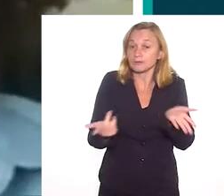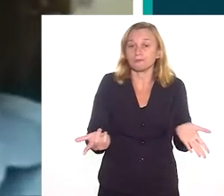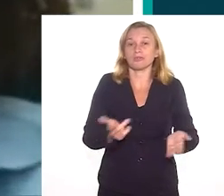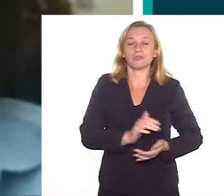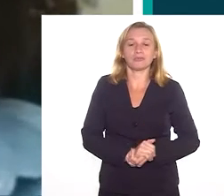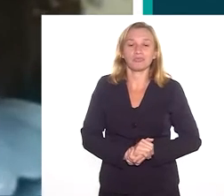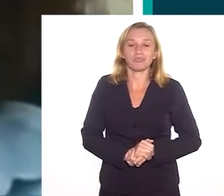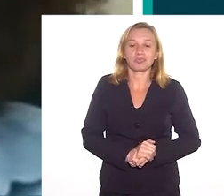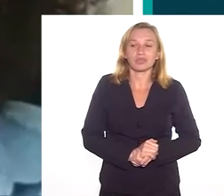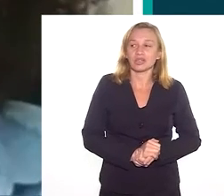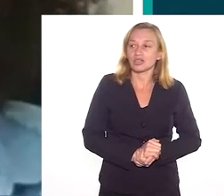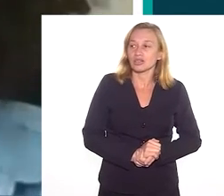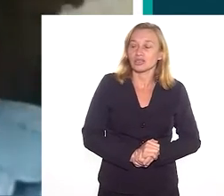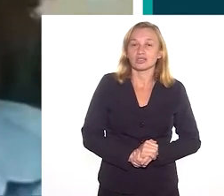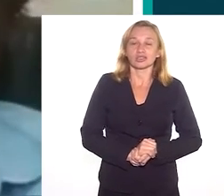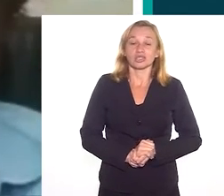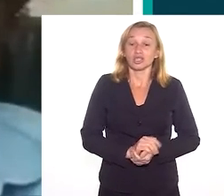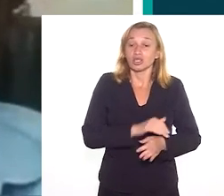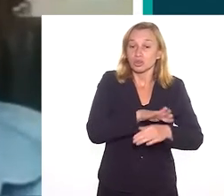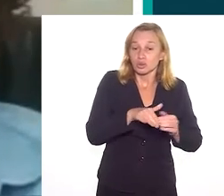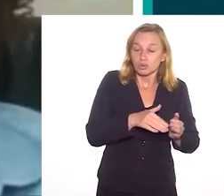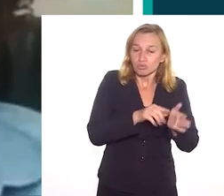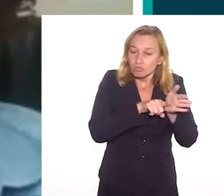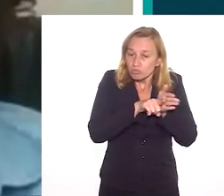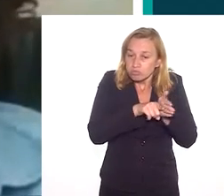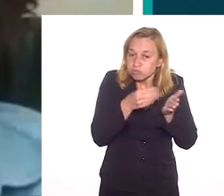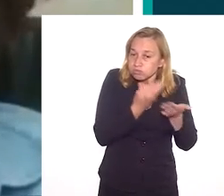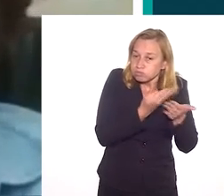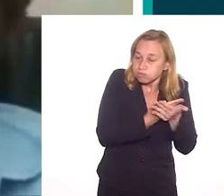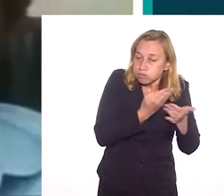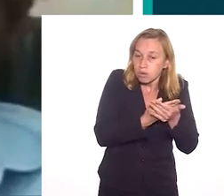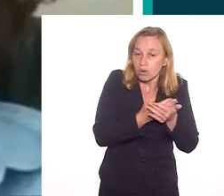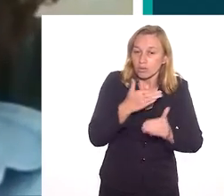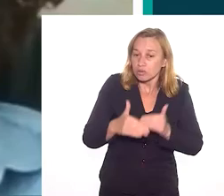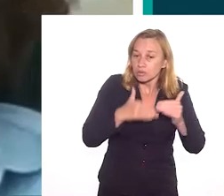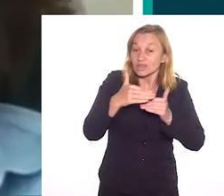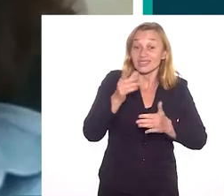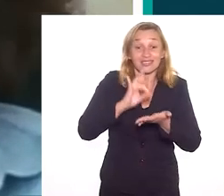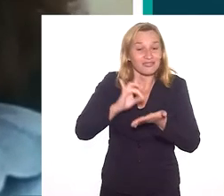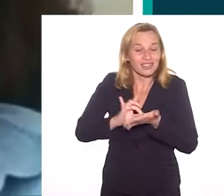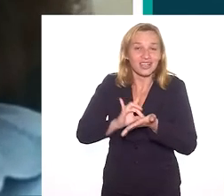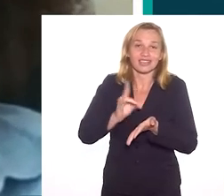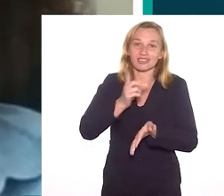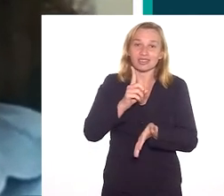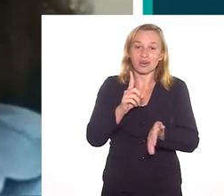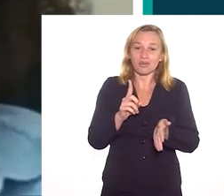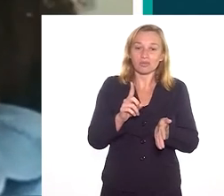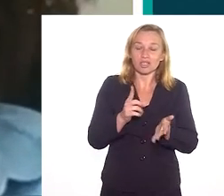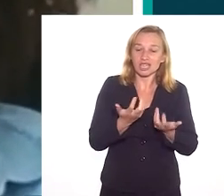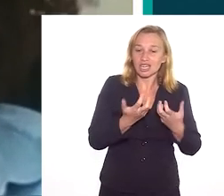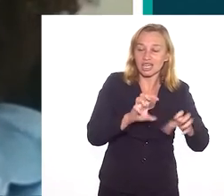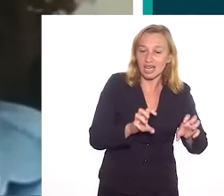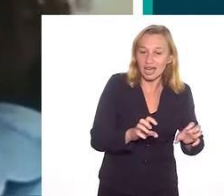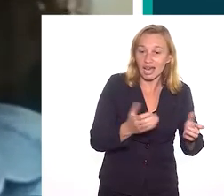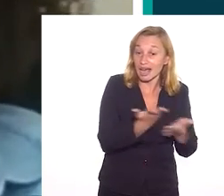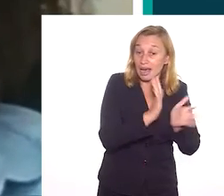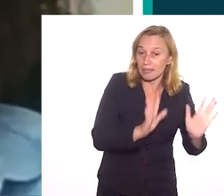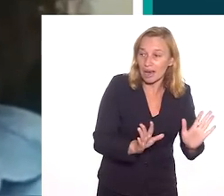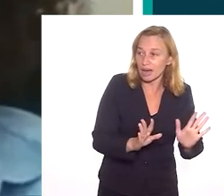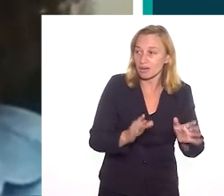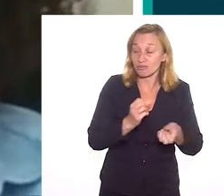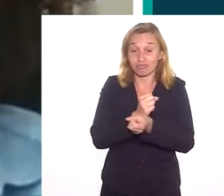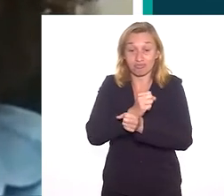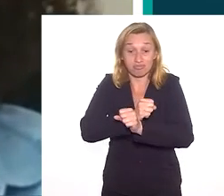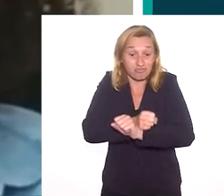consolidadas que demonstram, a partir das fontes consultadas, que foi um processo, na verdade, em que não se queria acabar